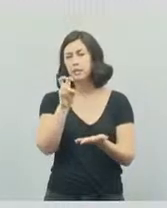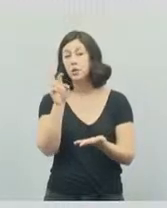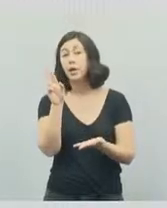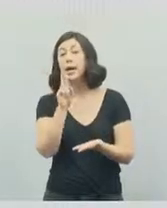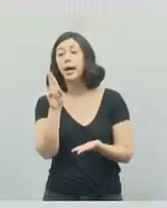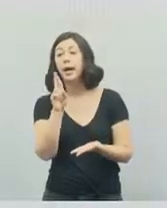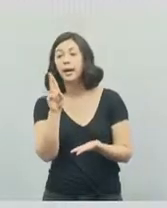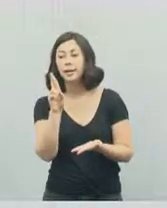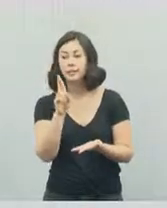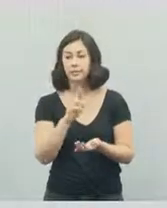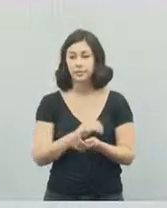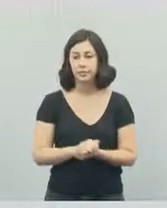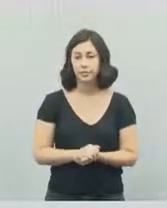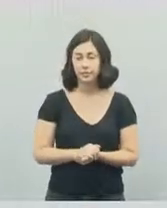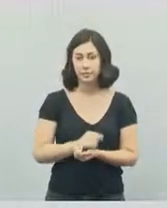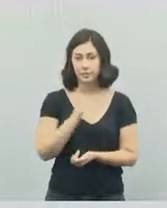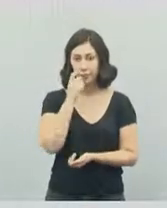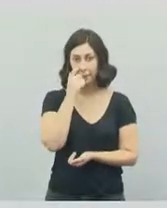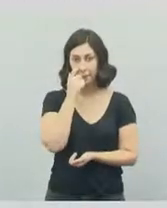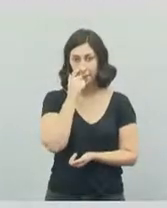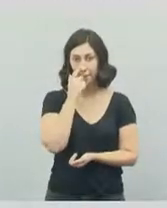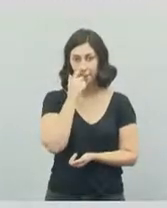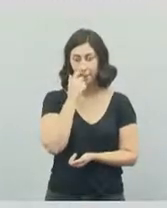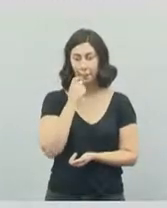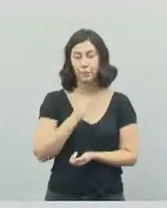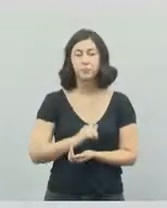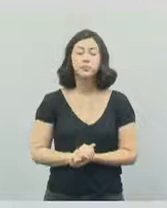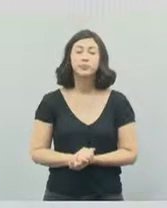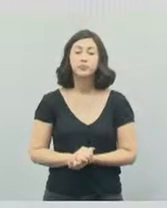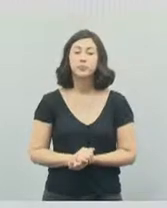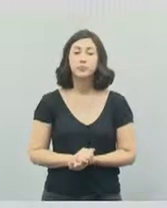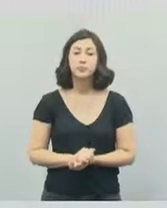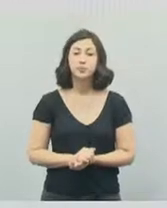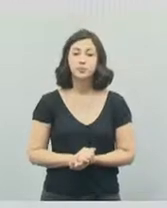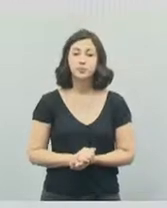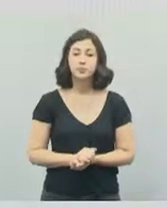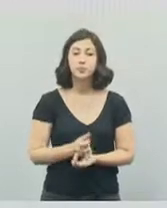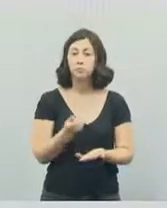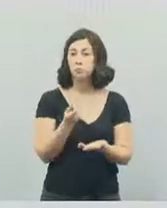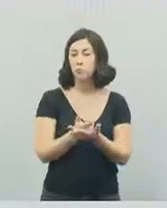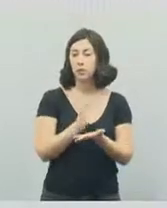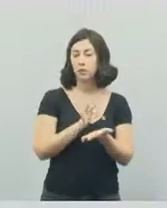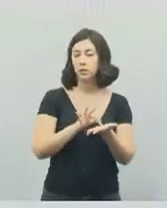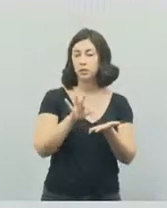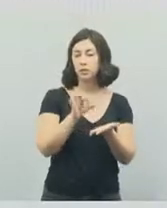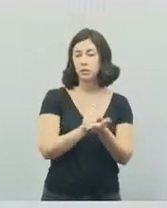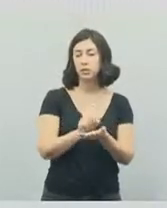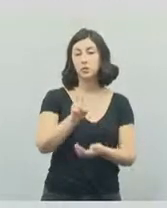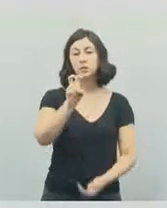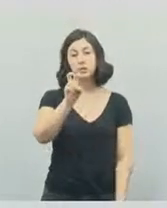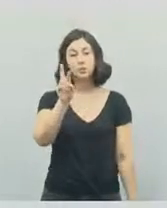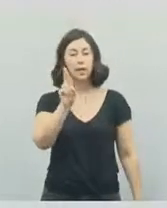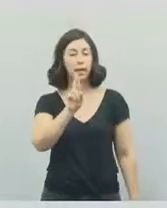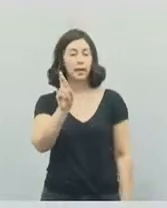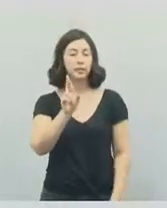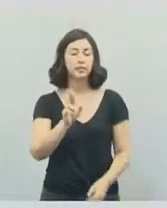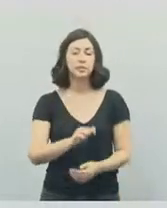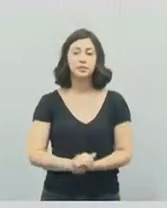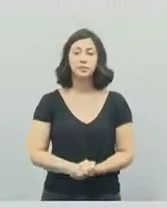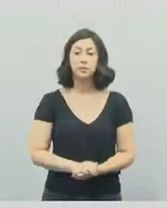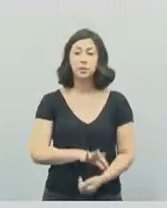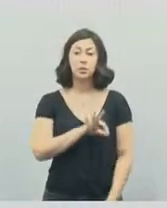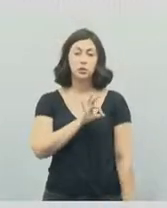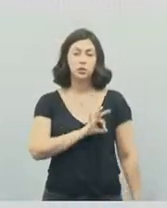,40, para esse concurso público que abriu. O